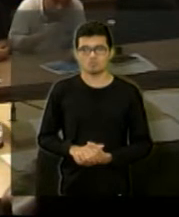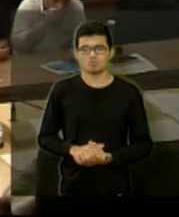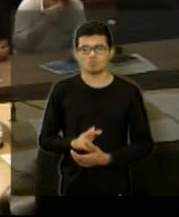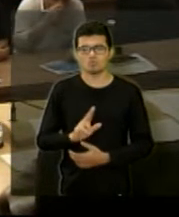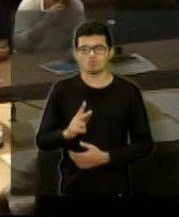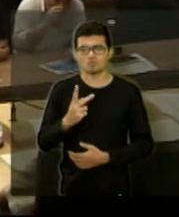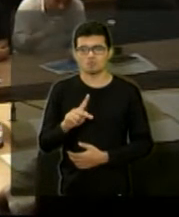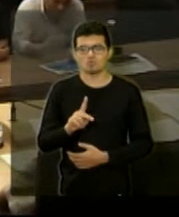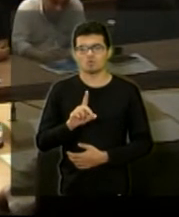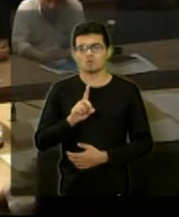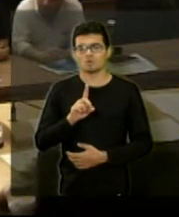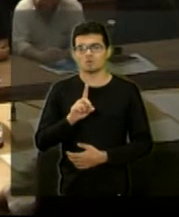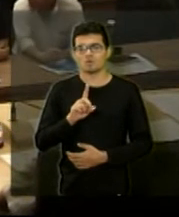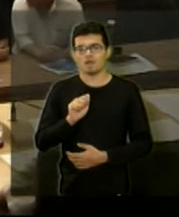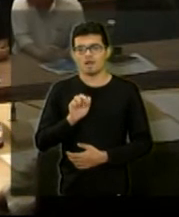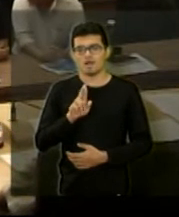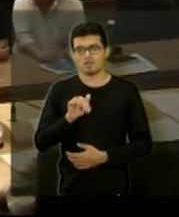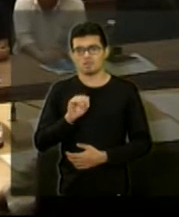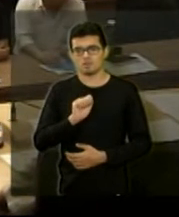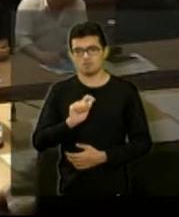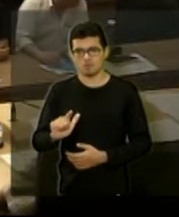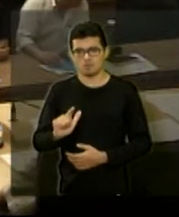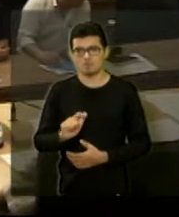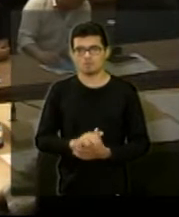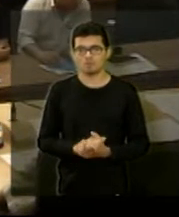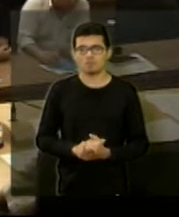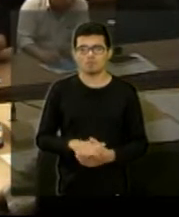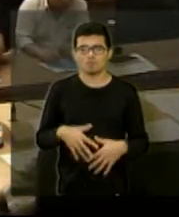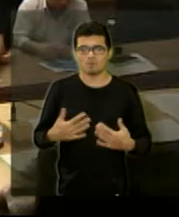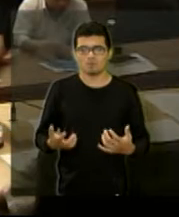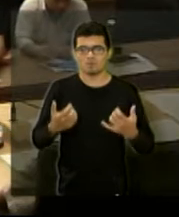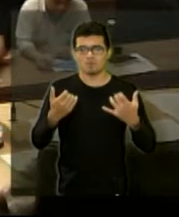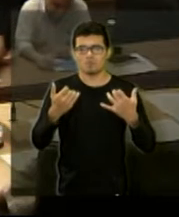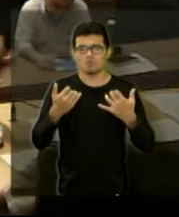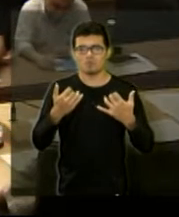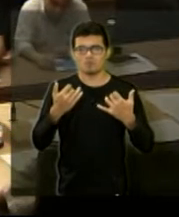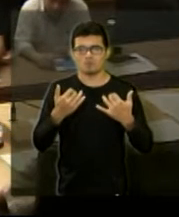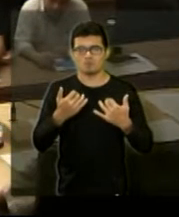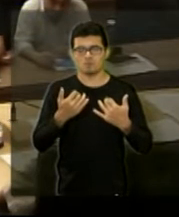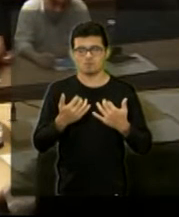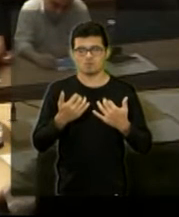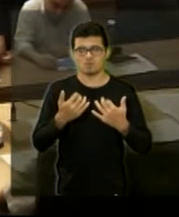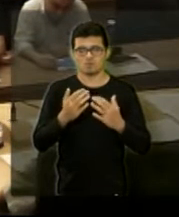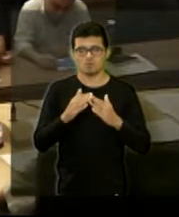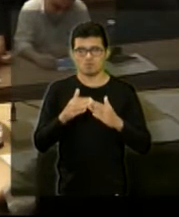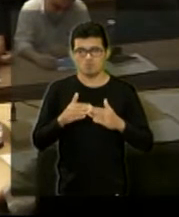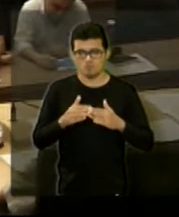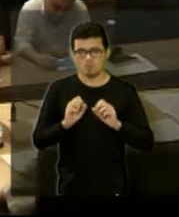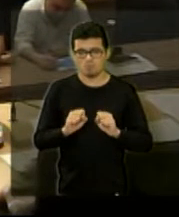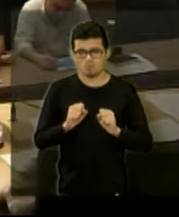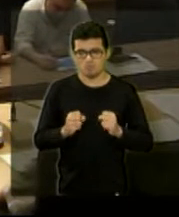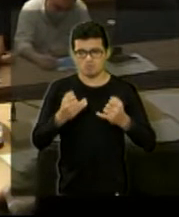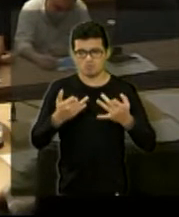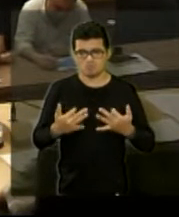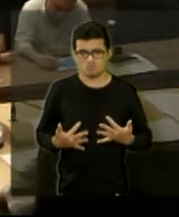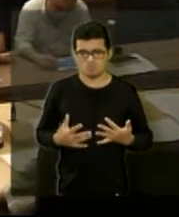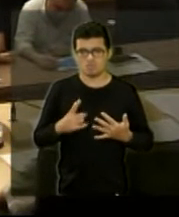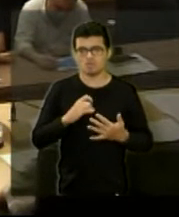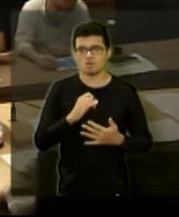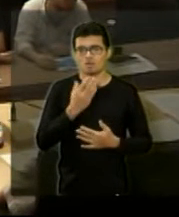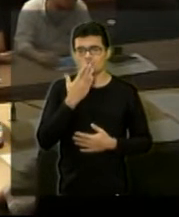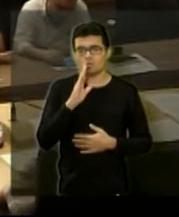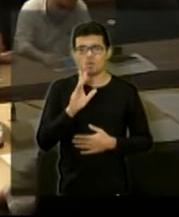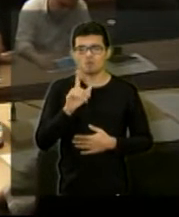desculpa. Ariel. Ariel. Ariel, você poderia me falar, se eu tenho uns dados, hoje,